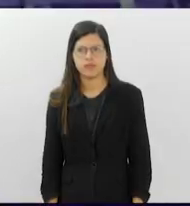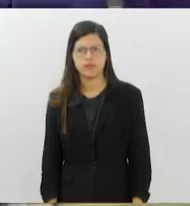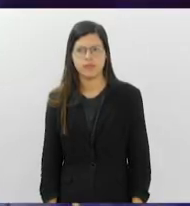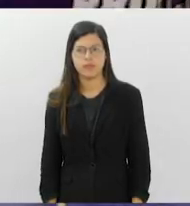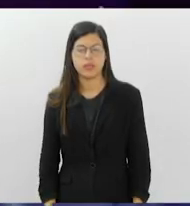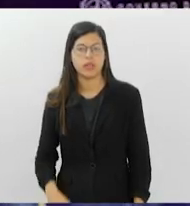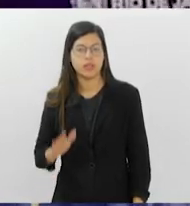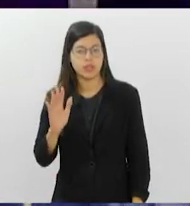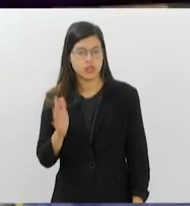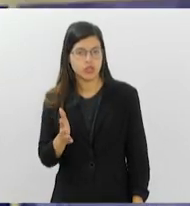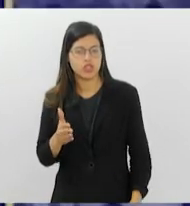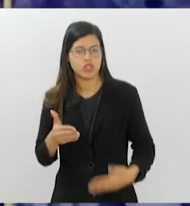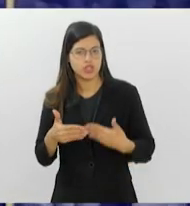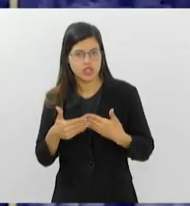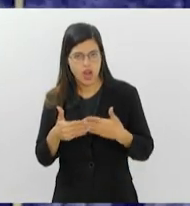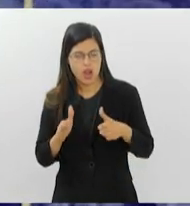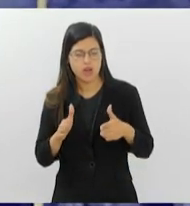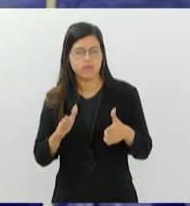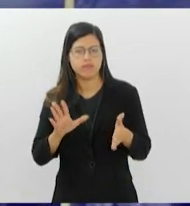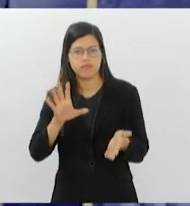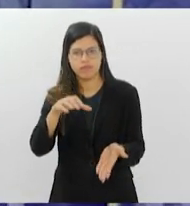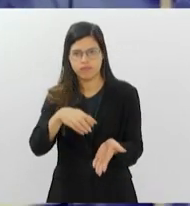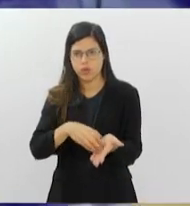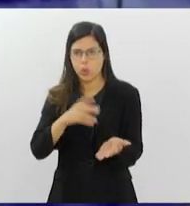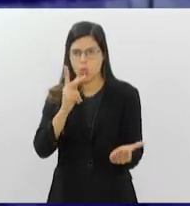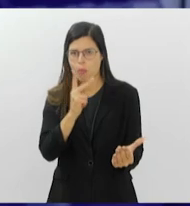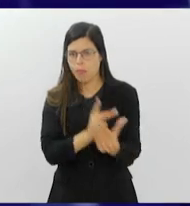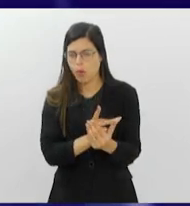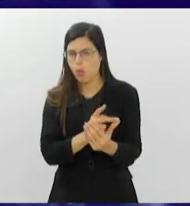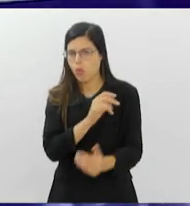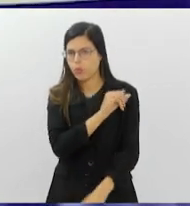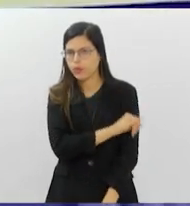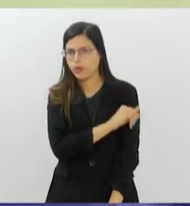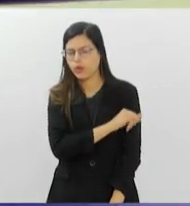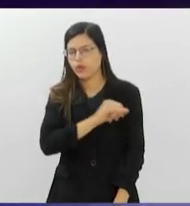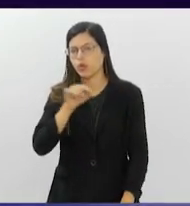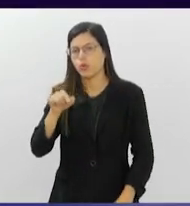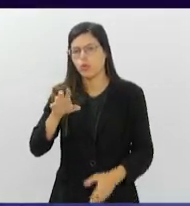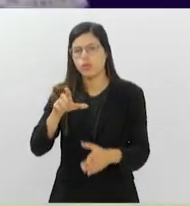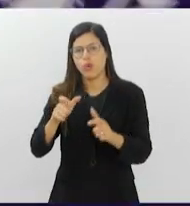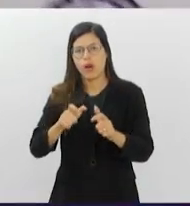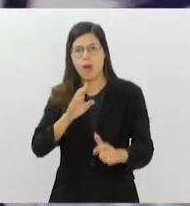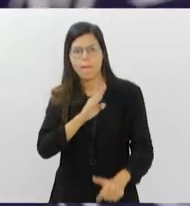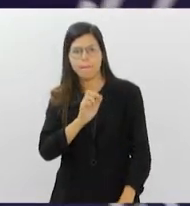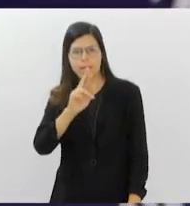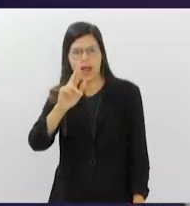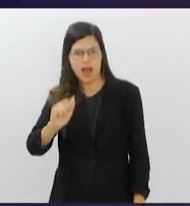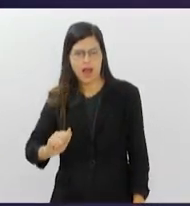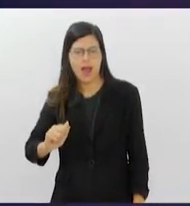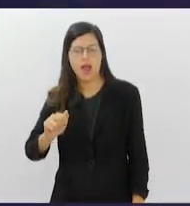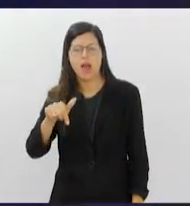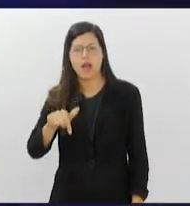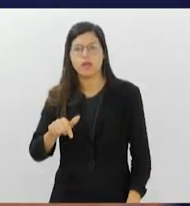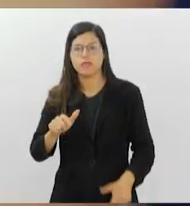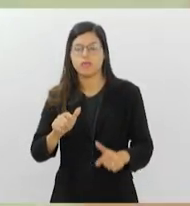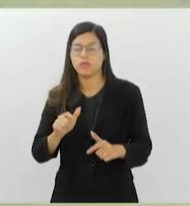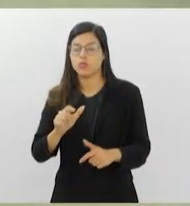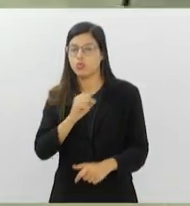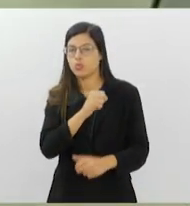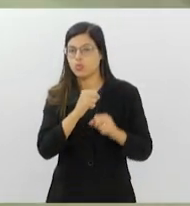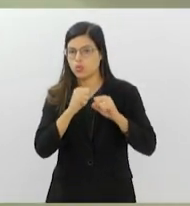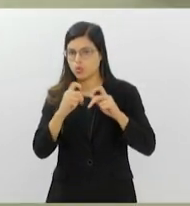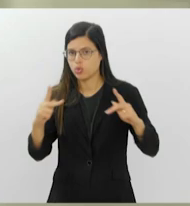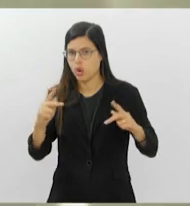Já está em funcionamento o novo posto de atendimento do Procon Rio de Janeiro na Barra da Tijuca, na Zona Oeste. Localizado no Shopping Aerotal,